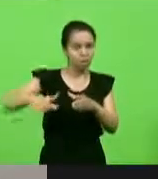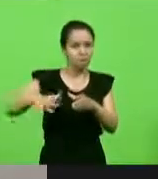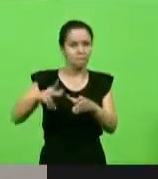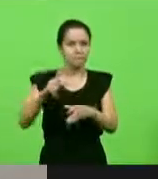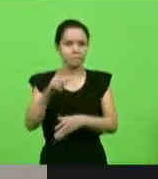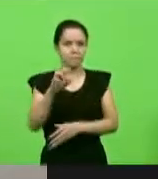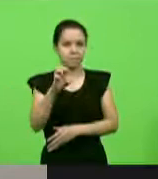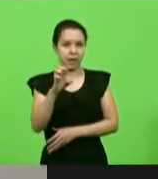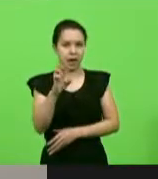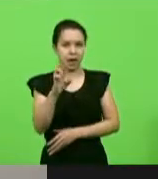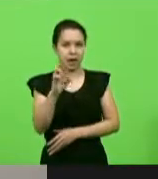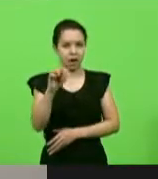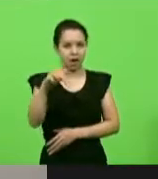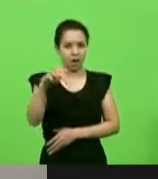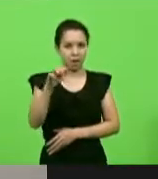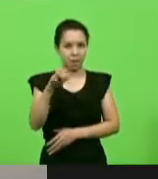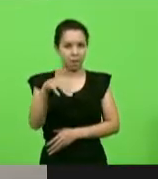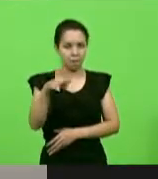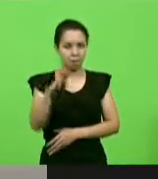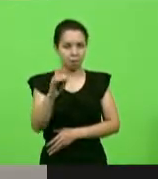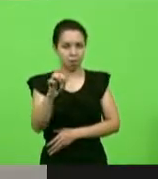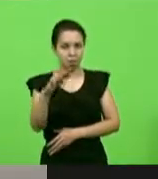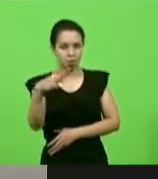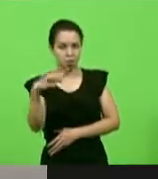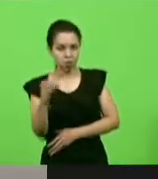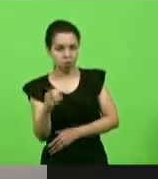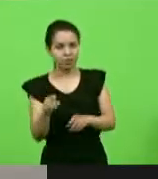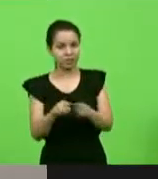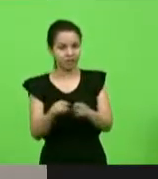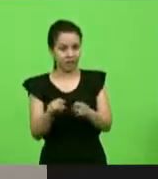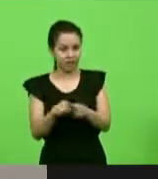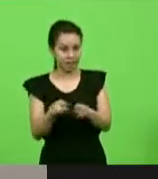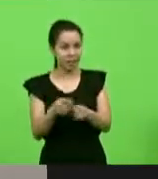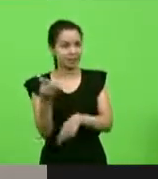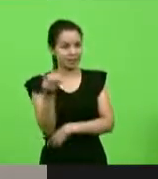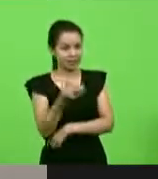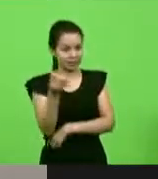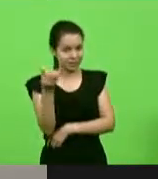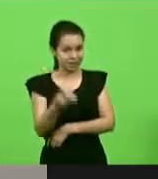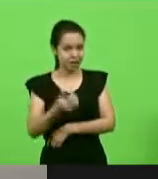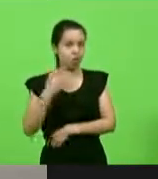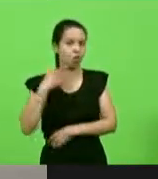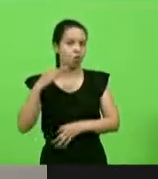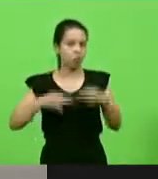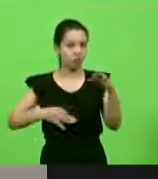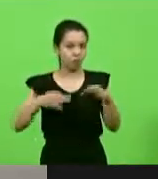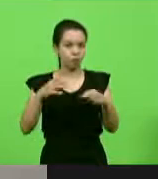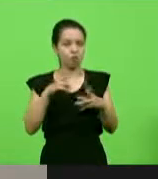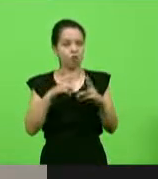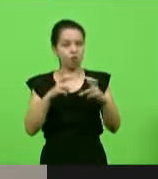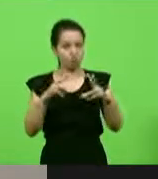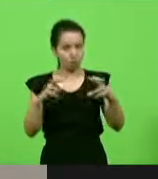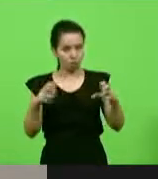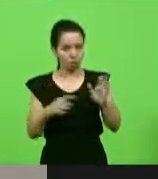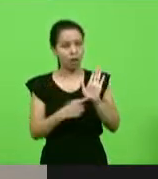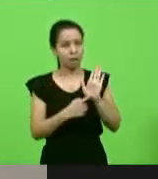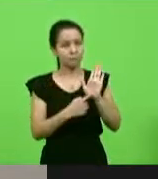com marca de Florianópolis foram apresentadas em conjunto com o